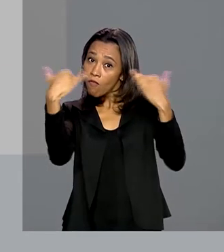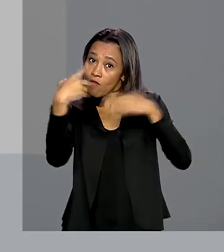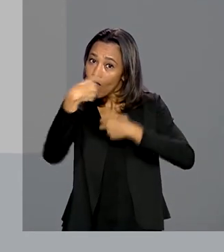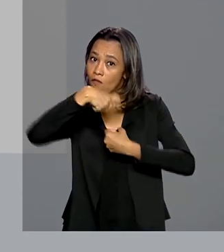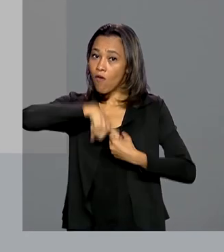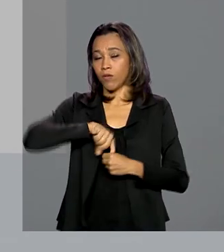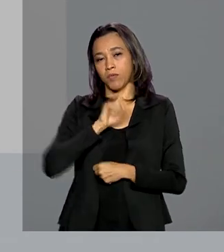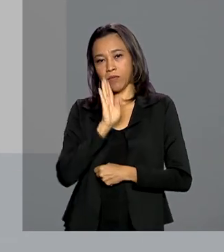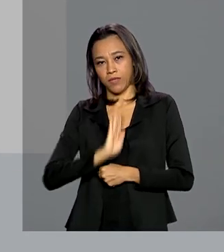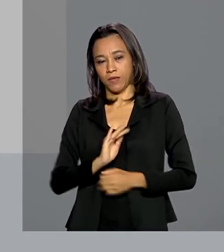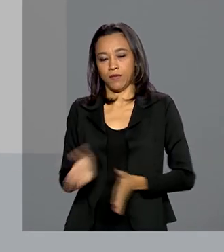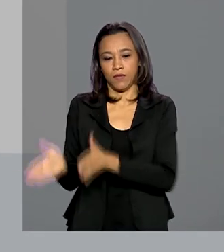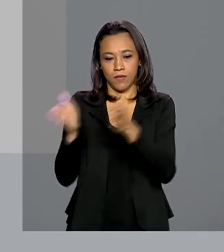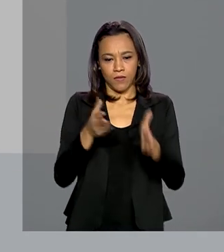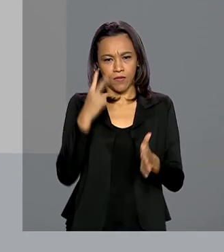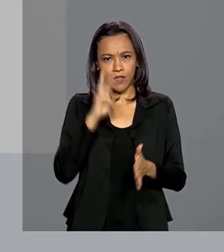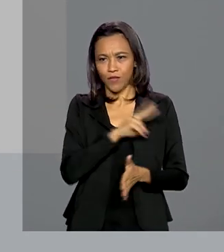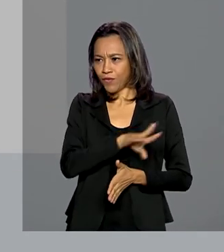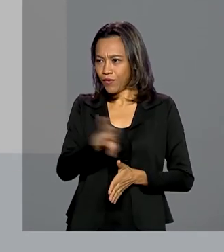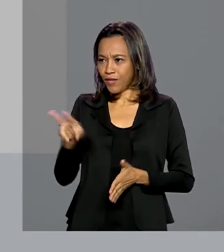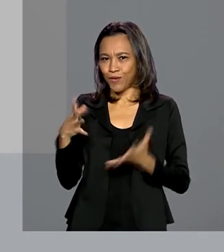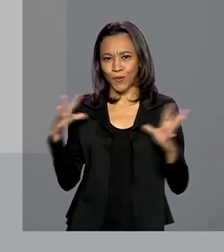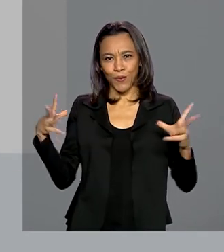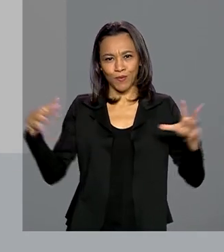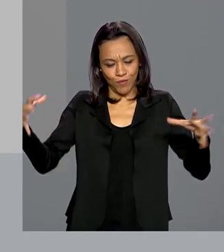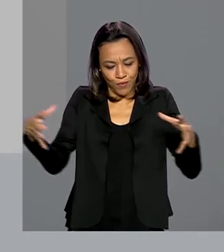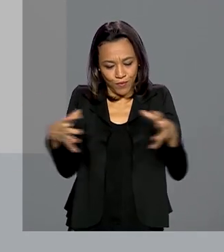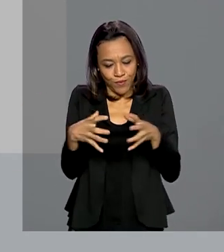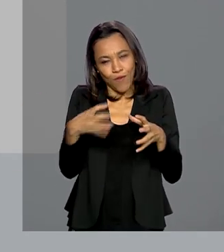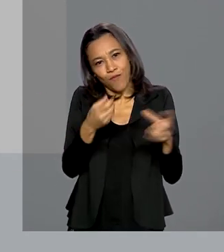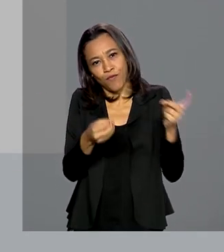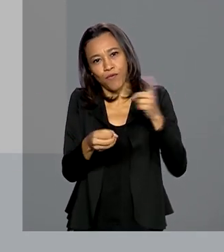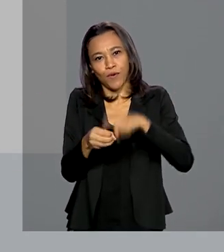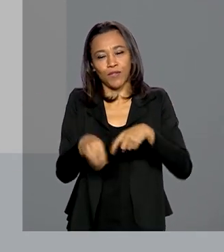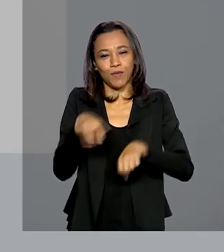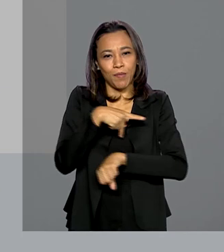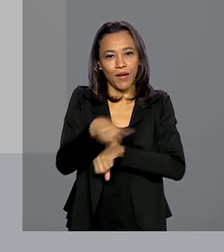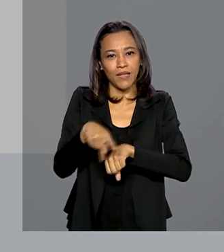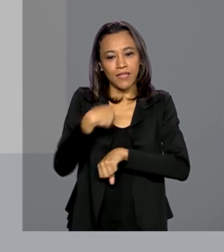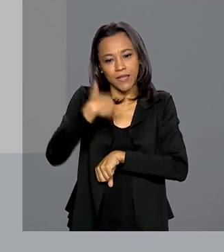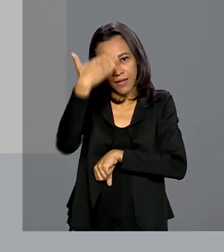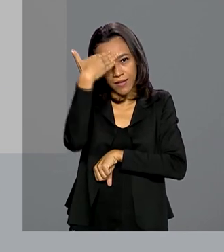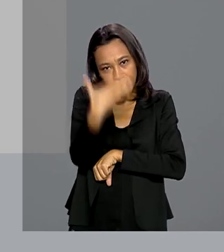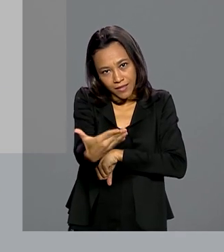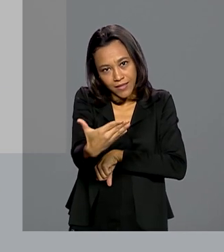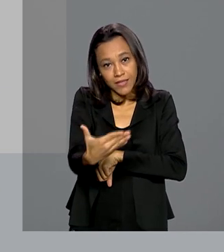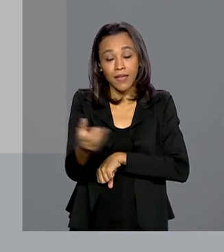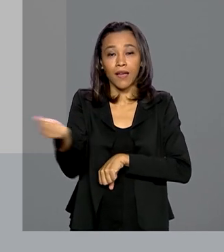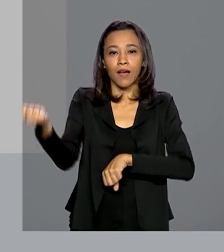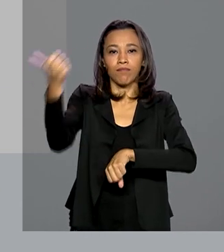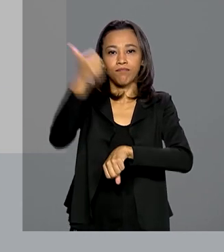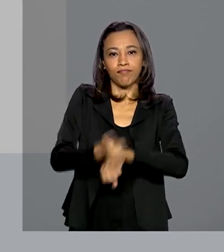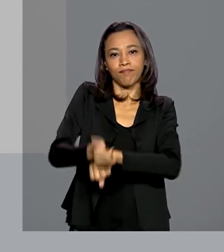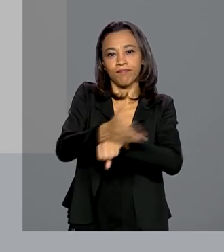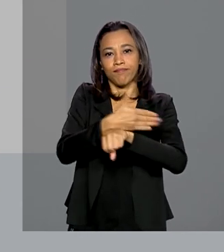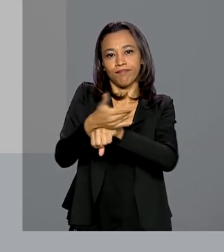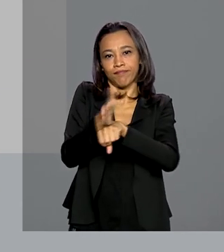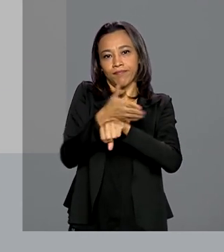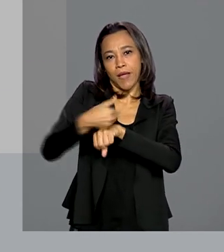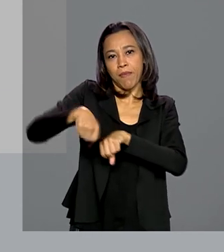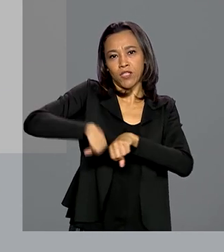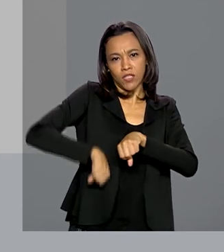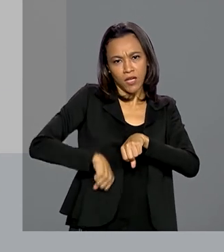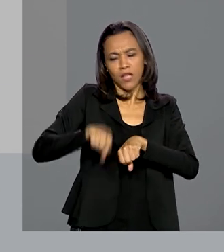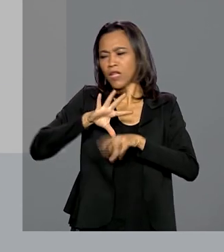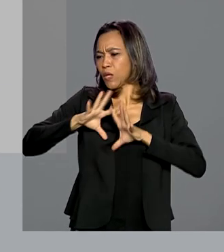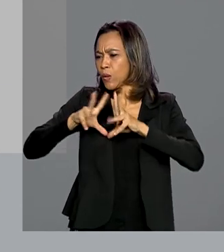Estamos aqui, todos os brasileiros reunidos aqui de volta para o nosso país. Agradecer profundamente a Embaixada, agradecer a todas as pessoas